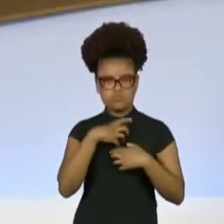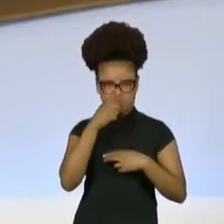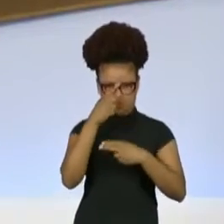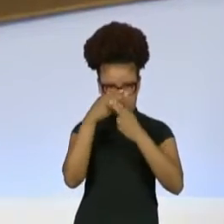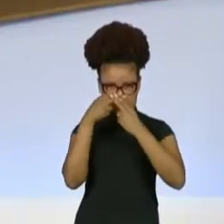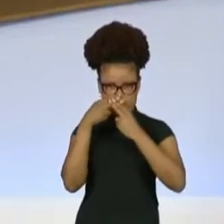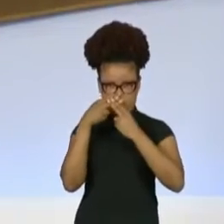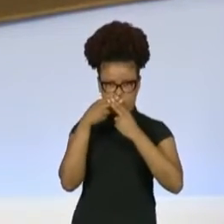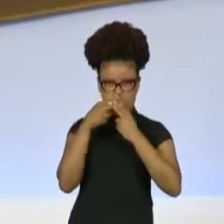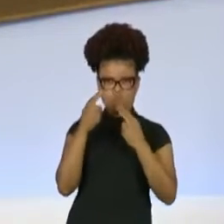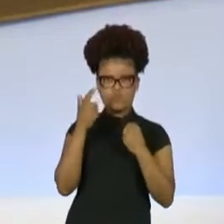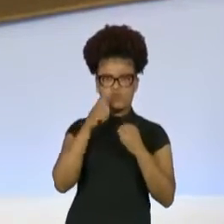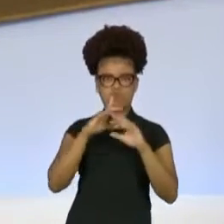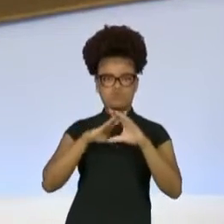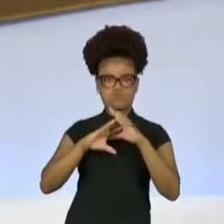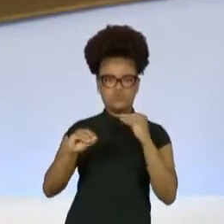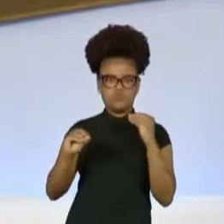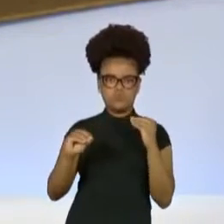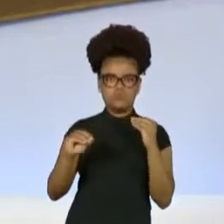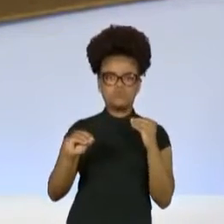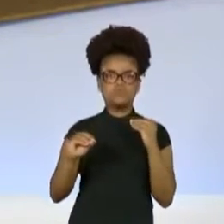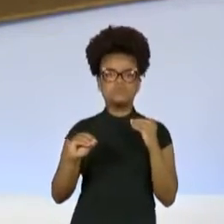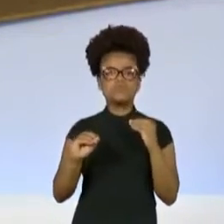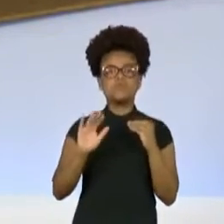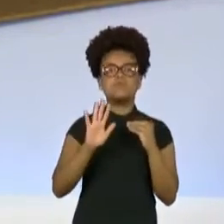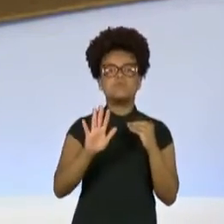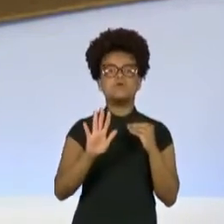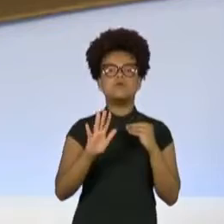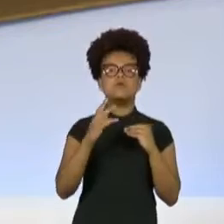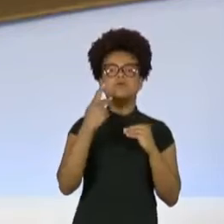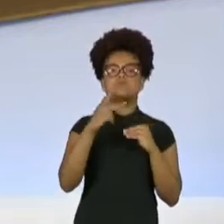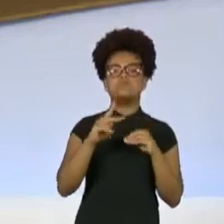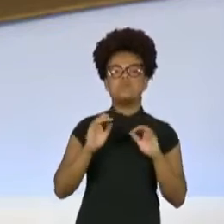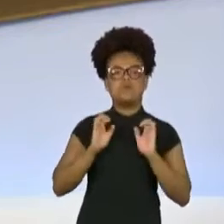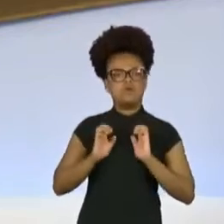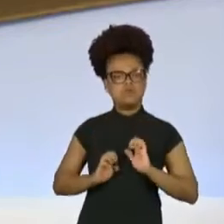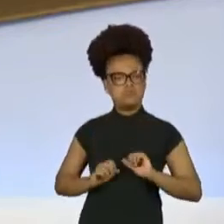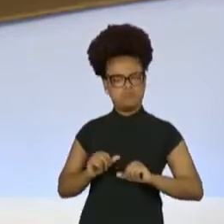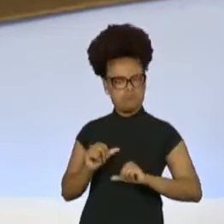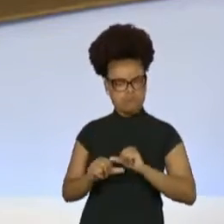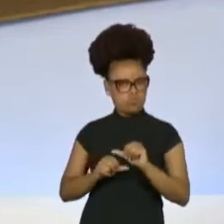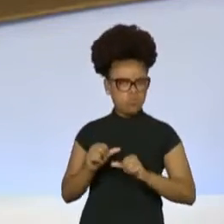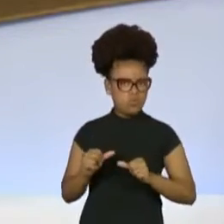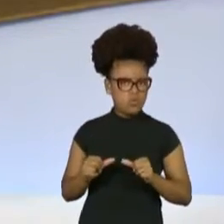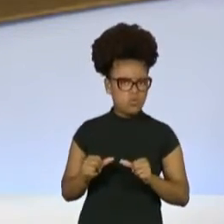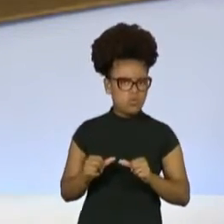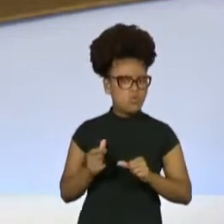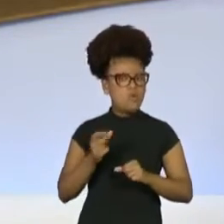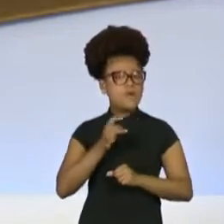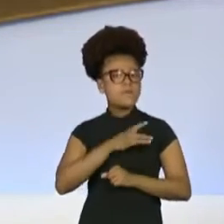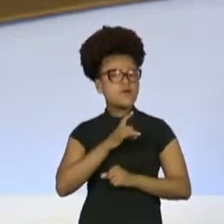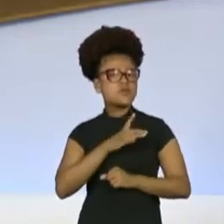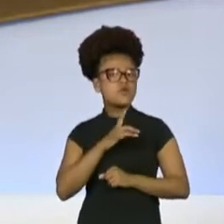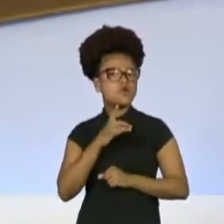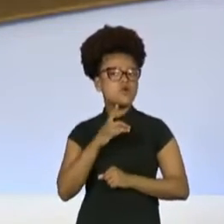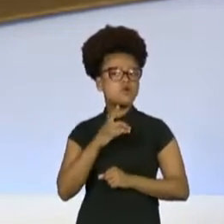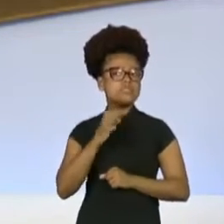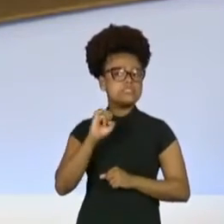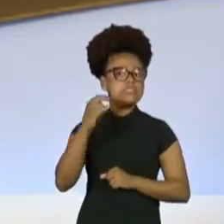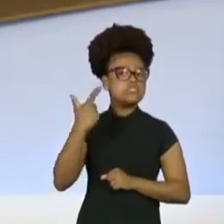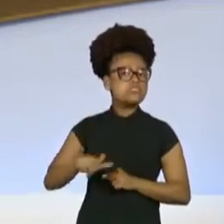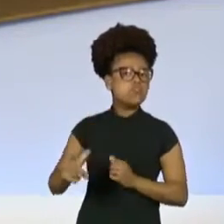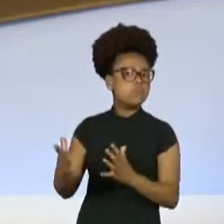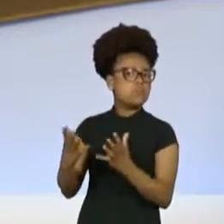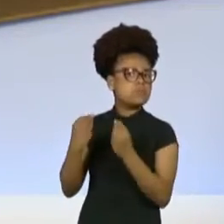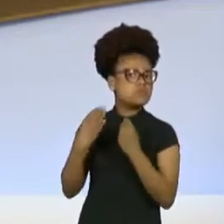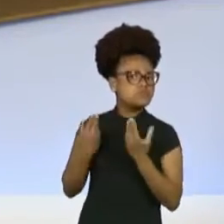uma mudança no seu comportamento por receio de uma agressão? E que espaço esse temor de